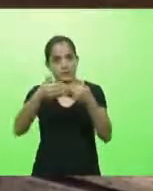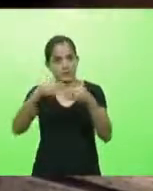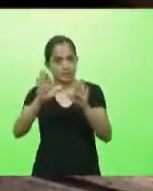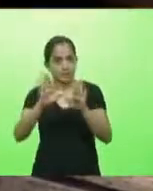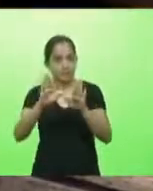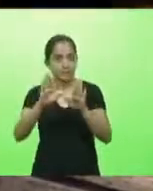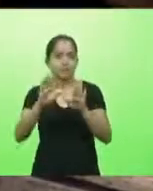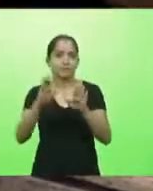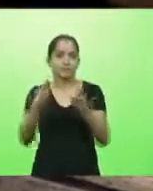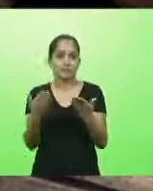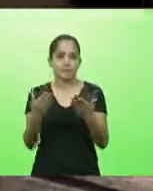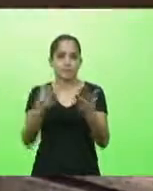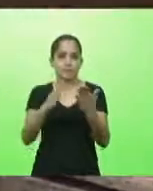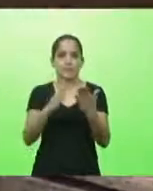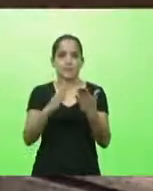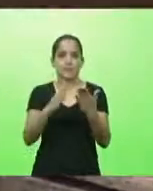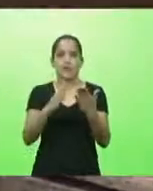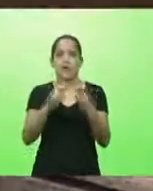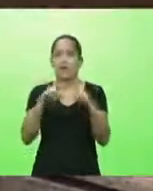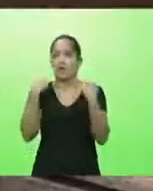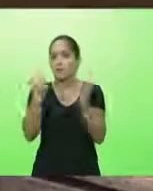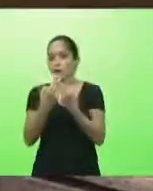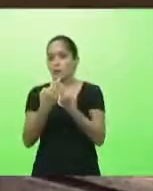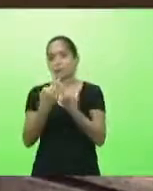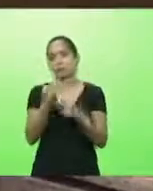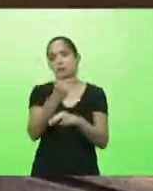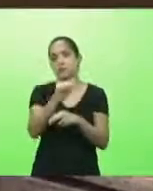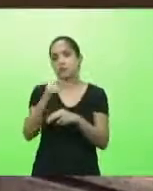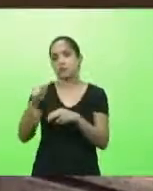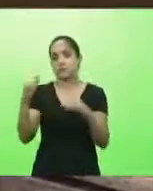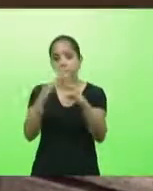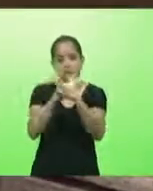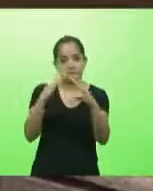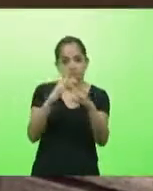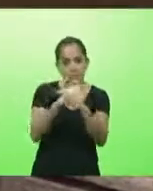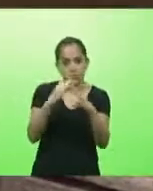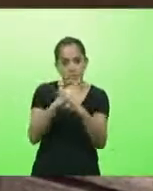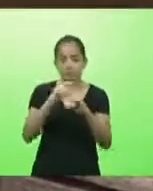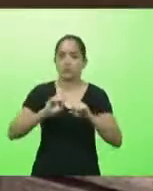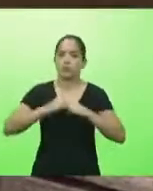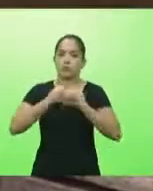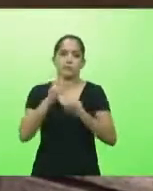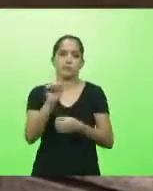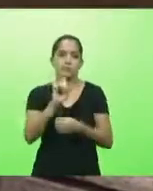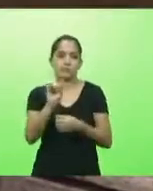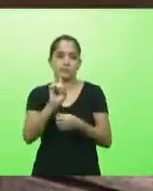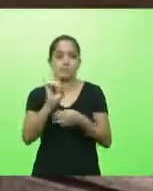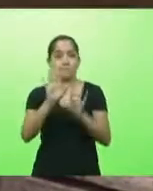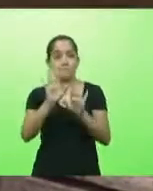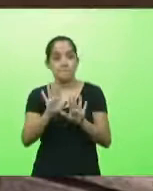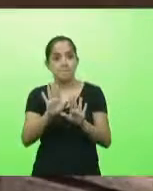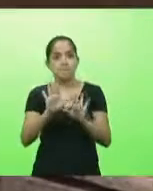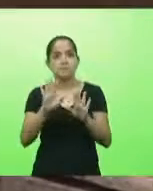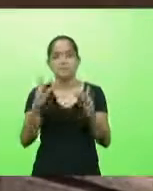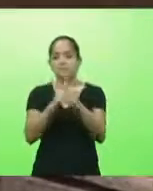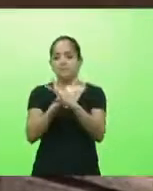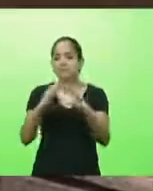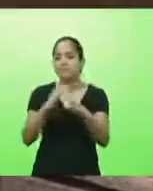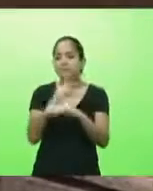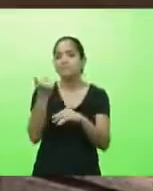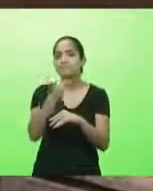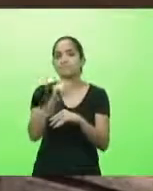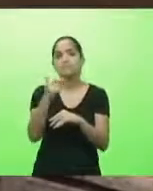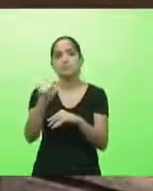sem culto se tivesse aglomeração não estaria aqui defendendo o indefensável eu estou aqui defendendo uma